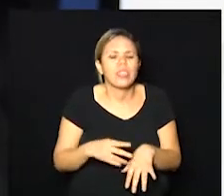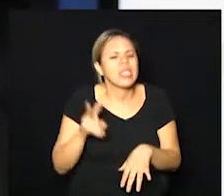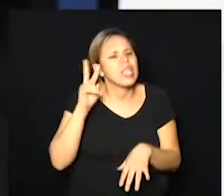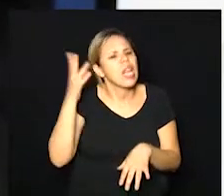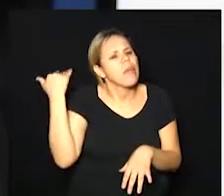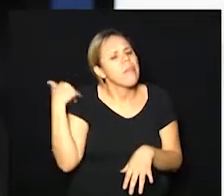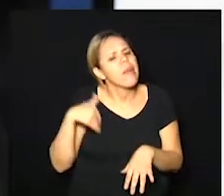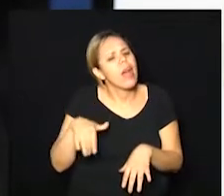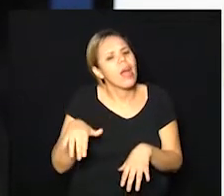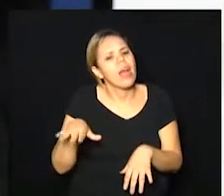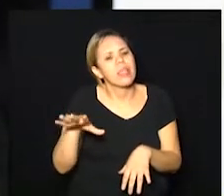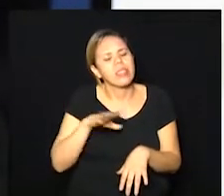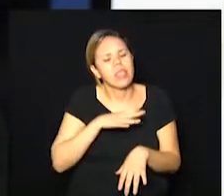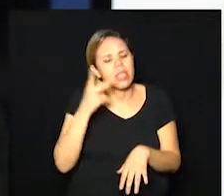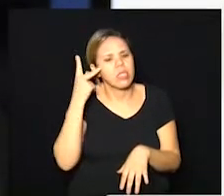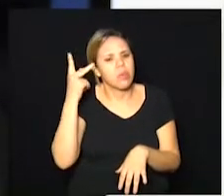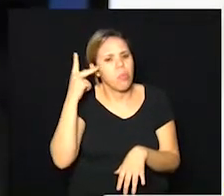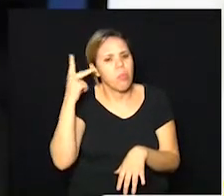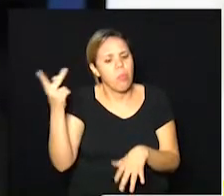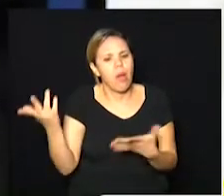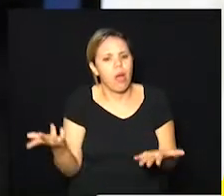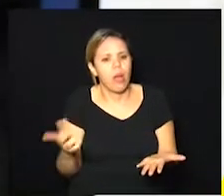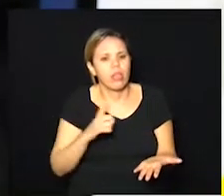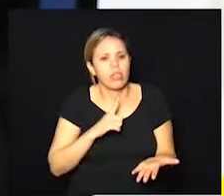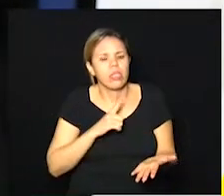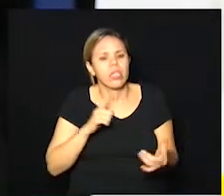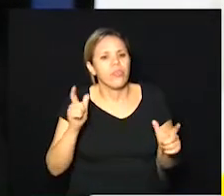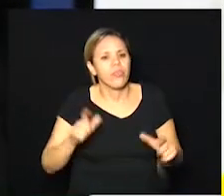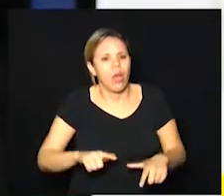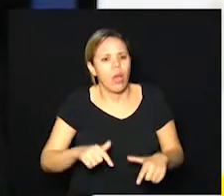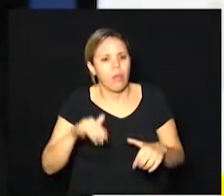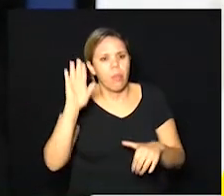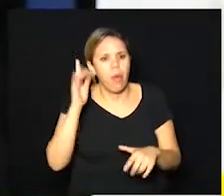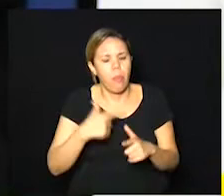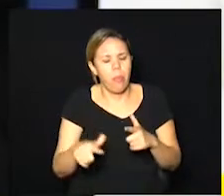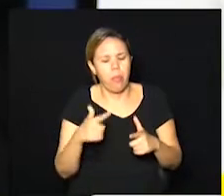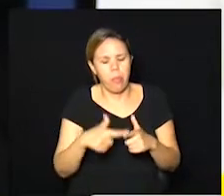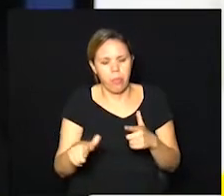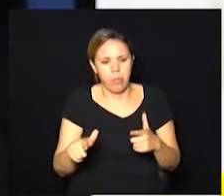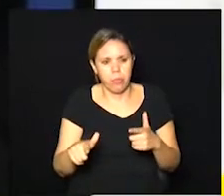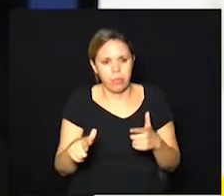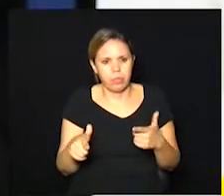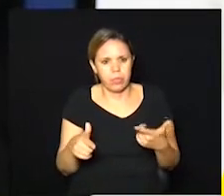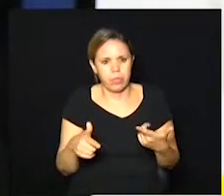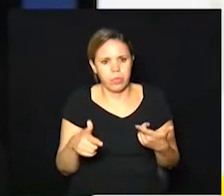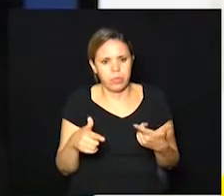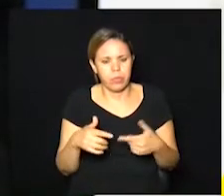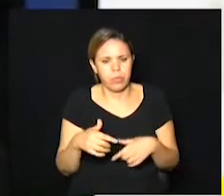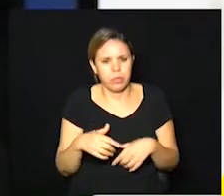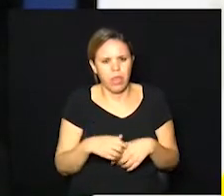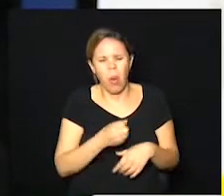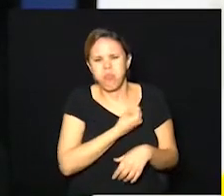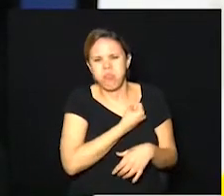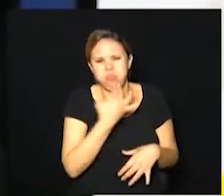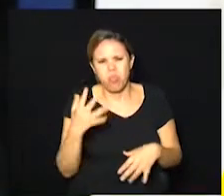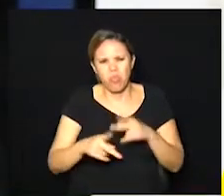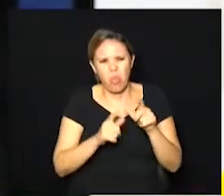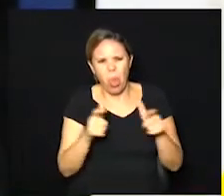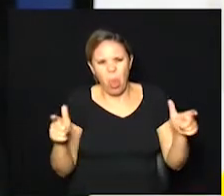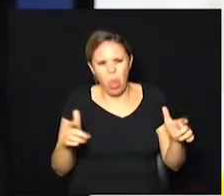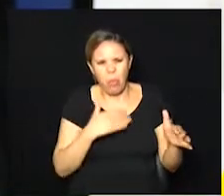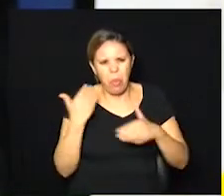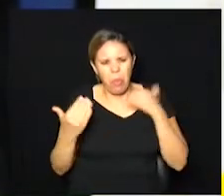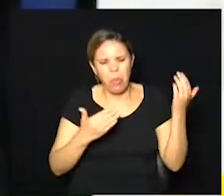capital, foi onde teve o maior problema. Um número de mortes muito grande.